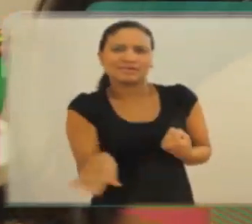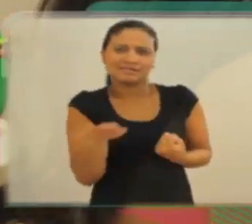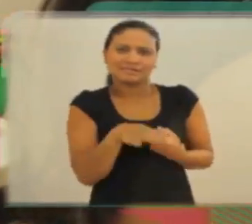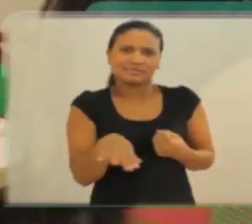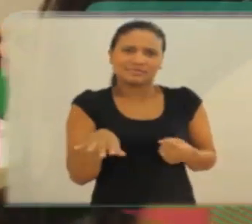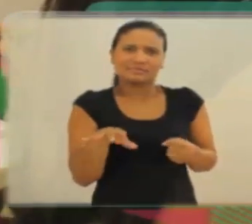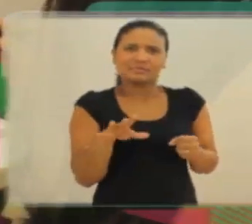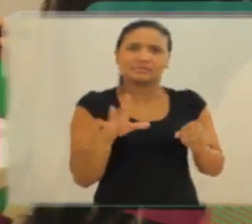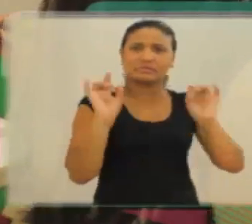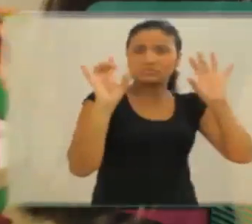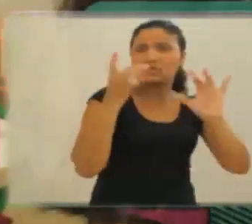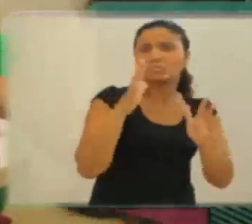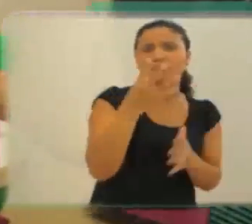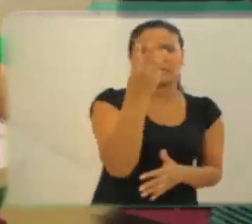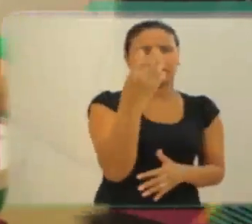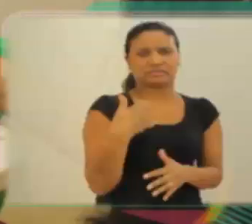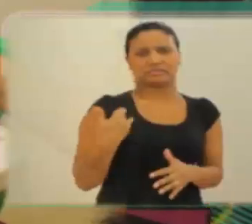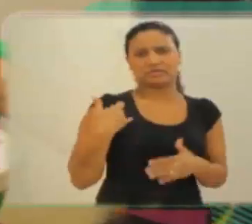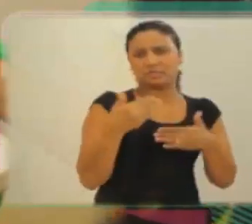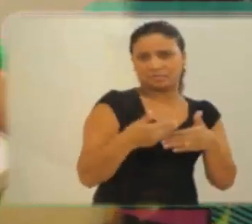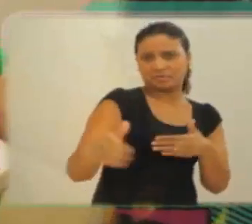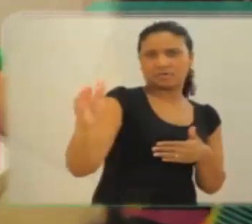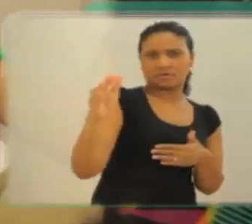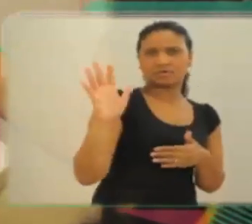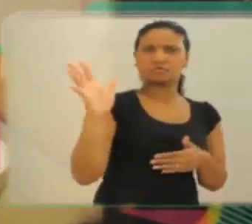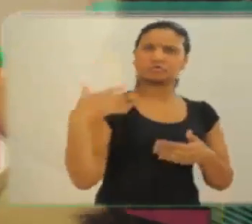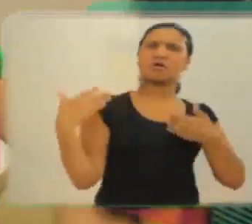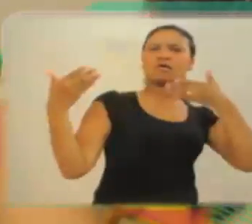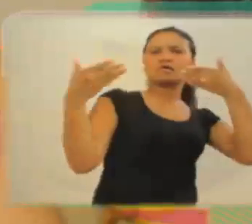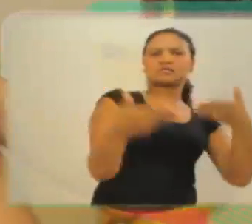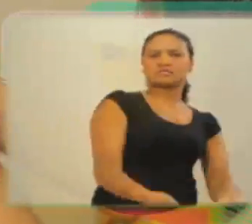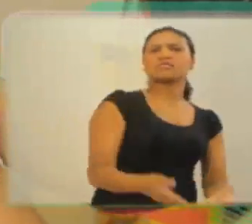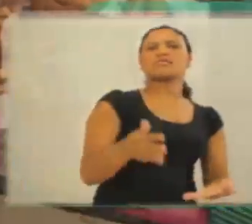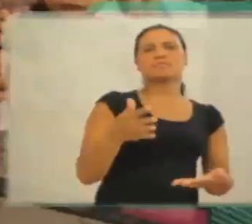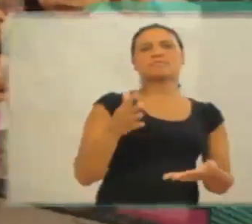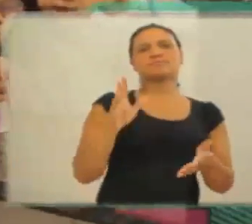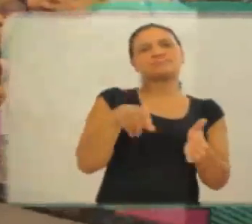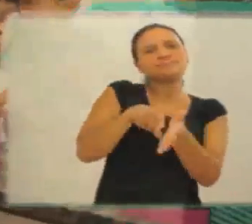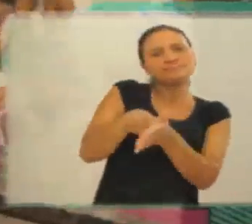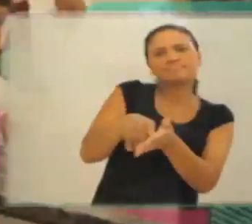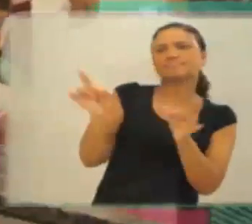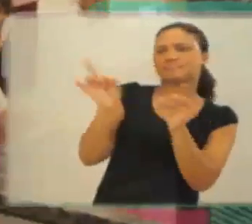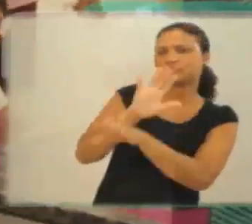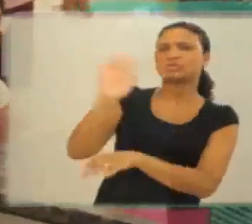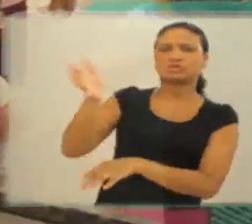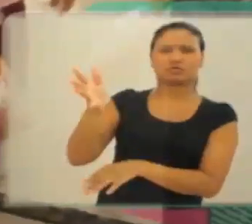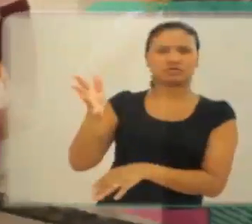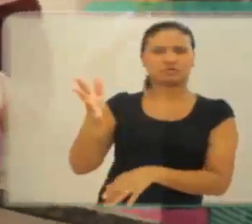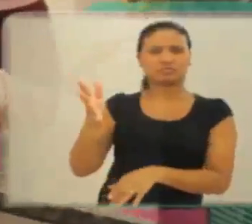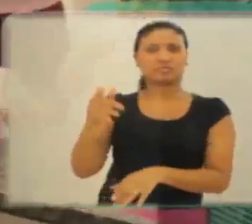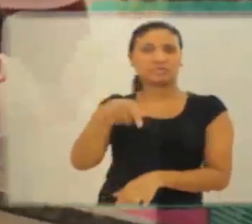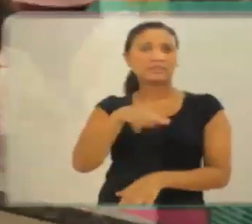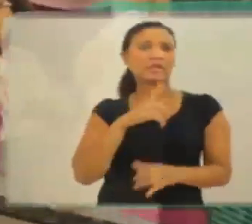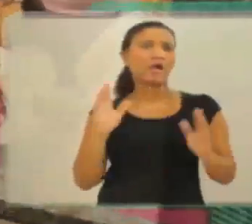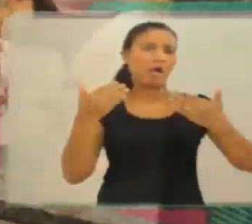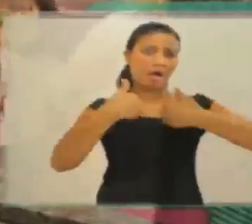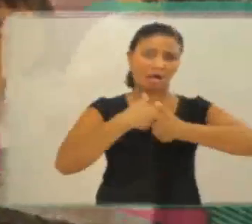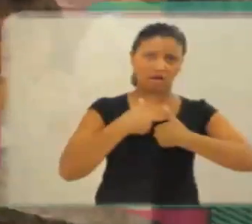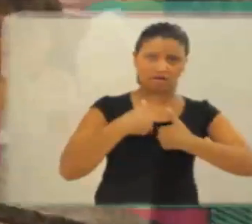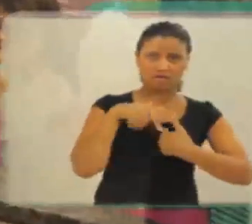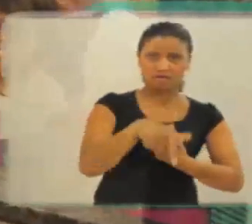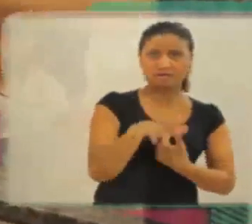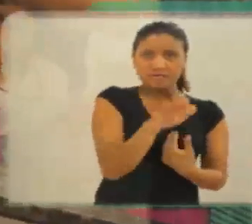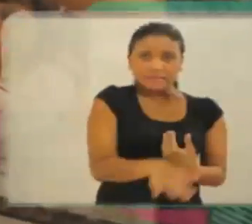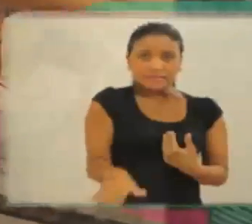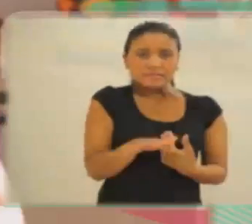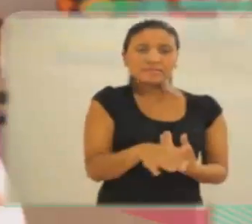indicando a escola porque percebe que o trabalho dá um resultado. Então nós temos recebido várias crianças, especialmente de 3 anos